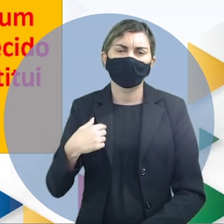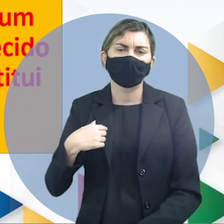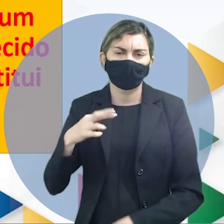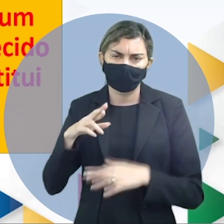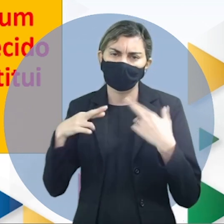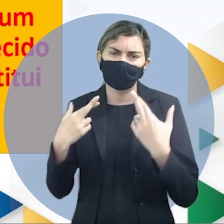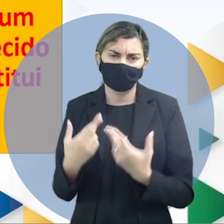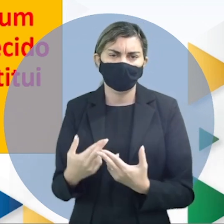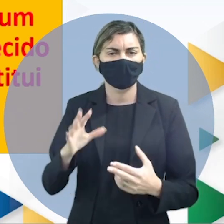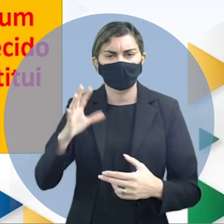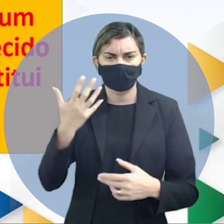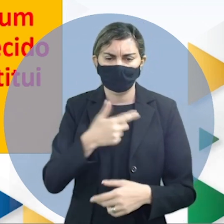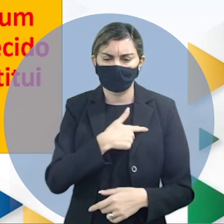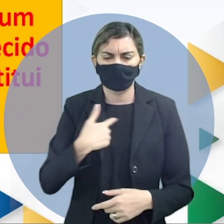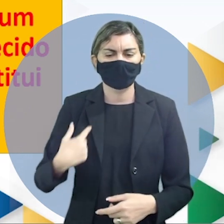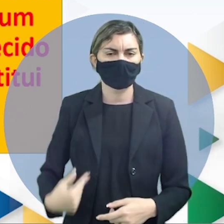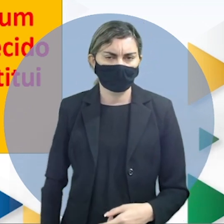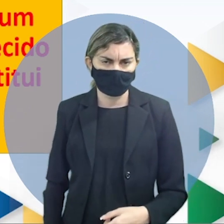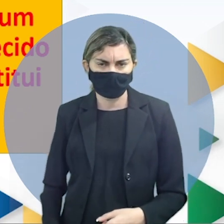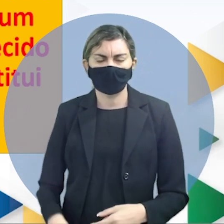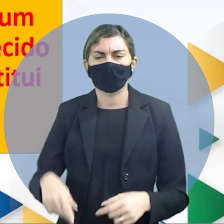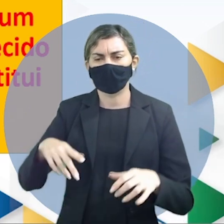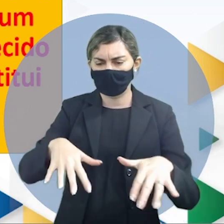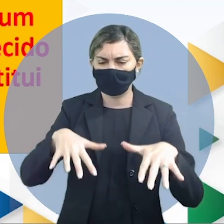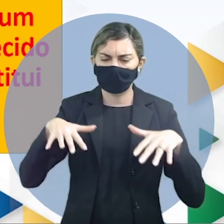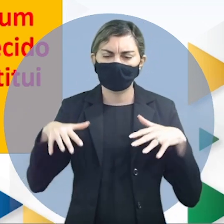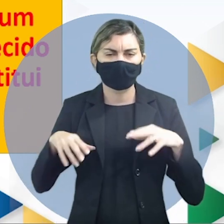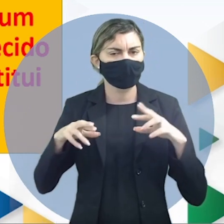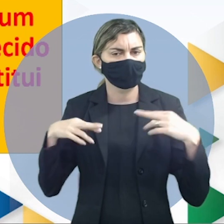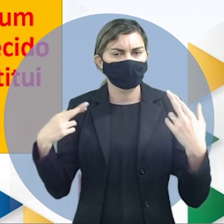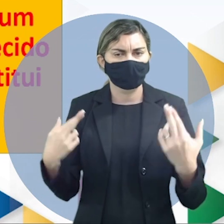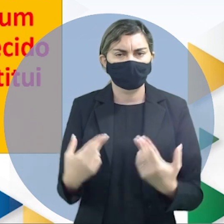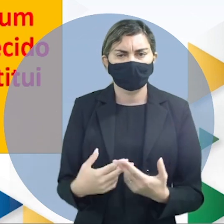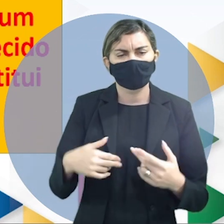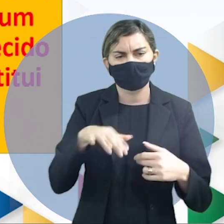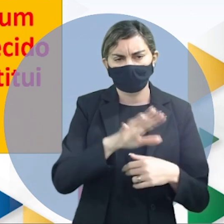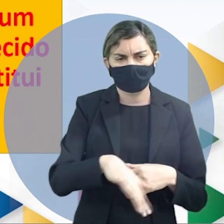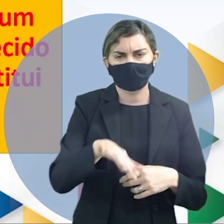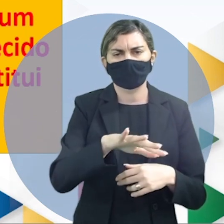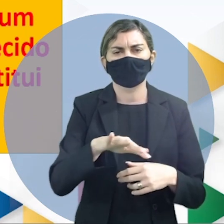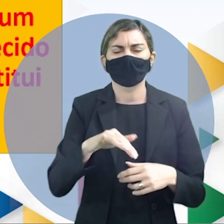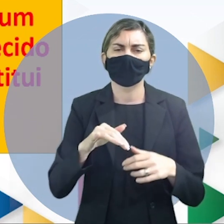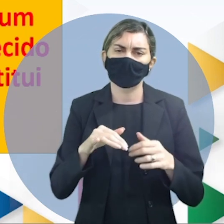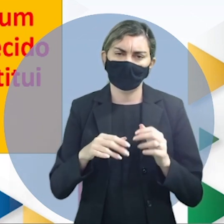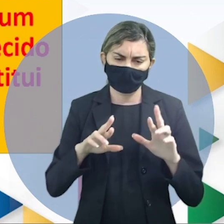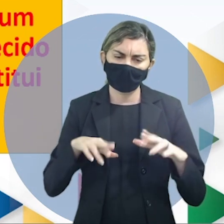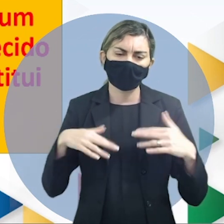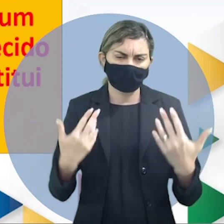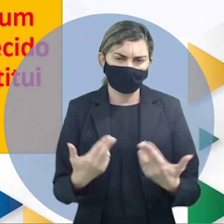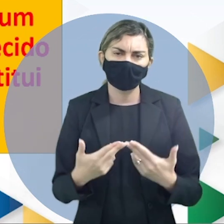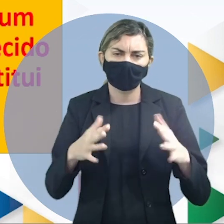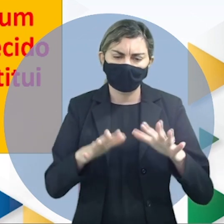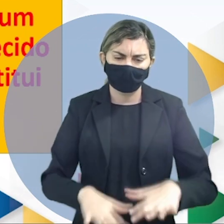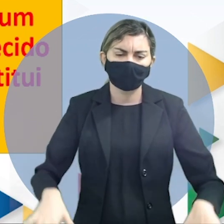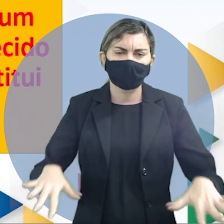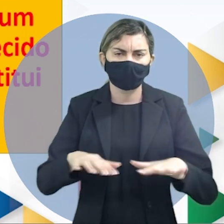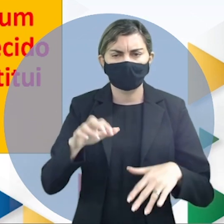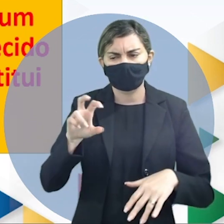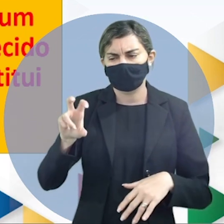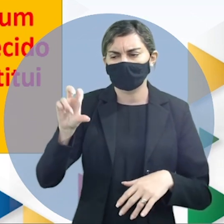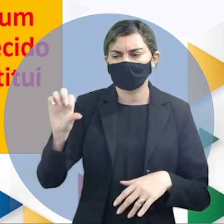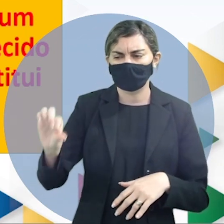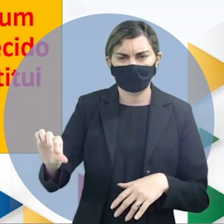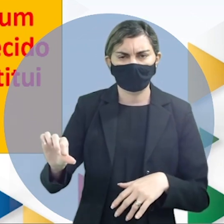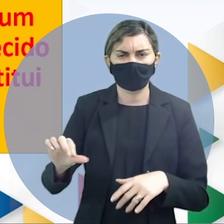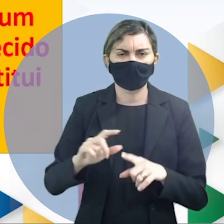reunião ocorreu na Índia onde o parlamento se reuniu no exílio onde se reúne aliás desde 59